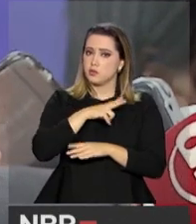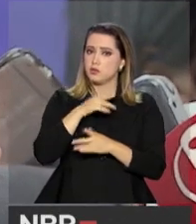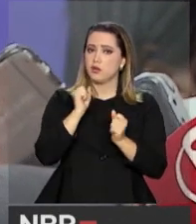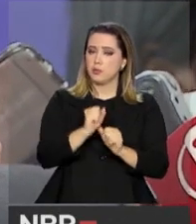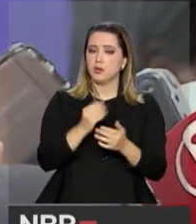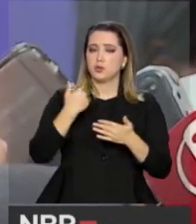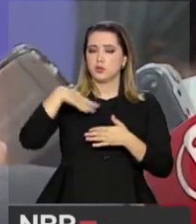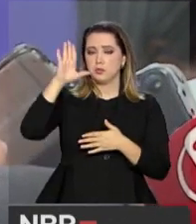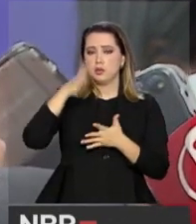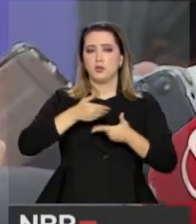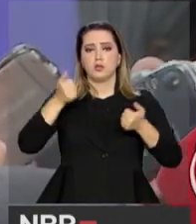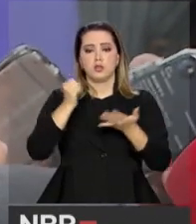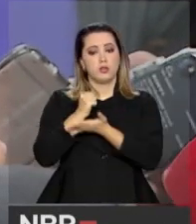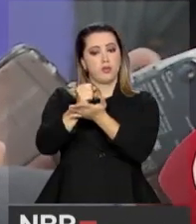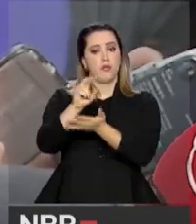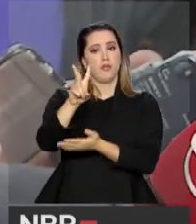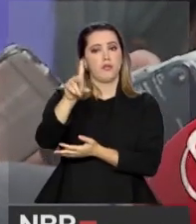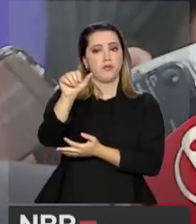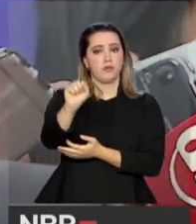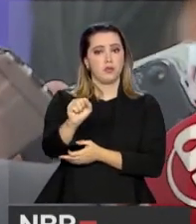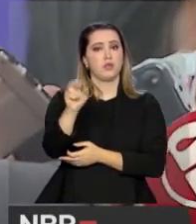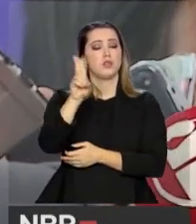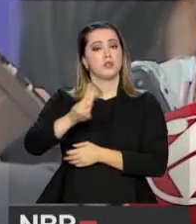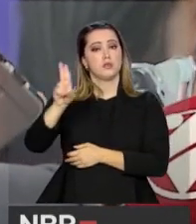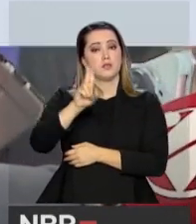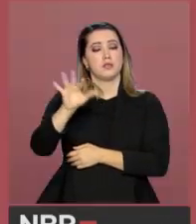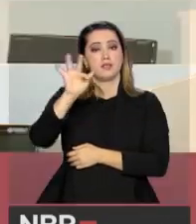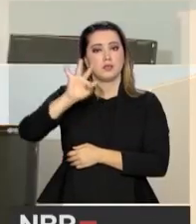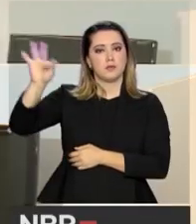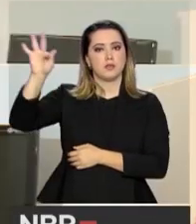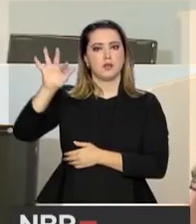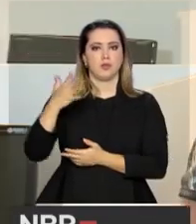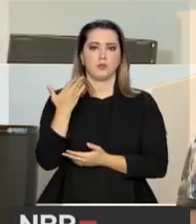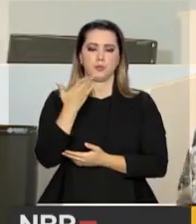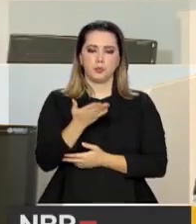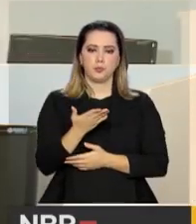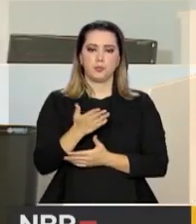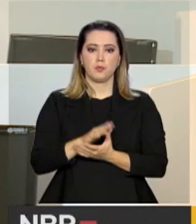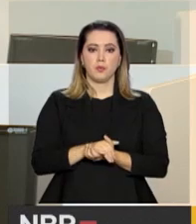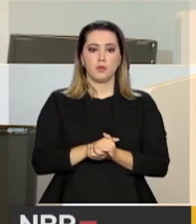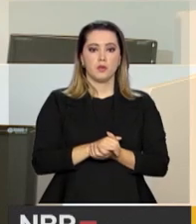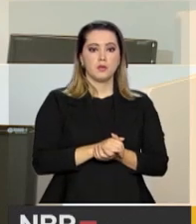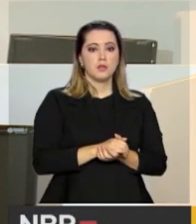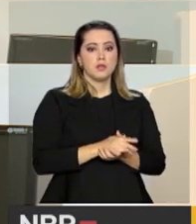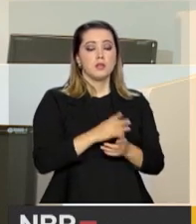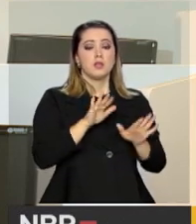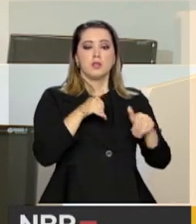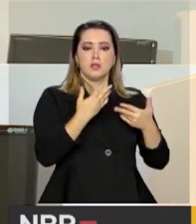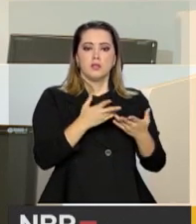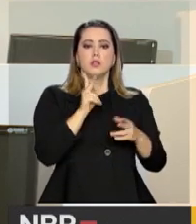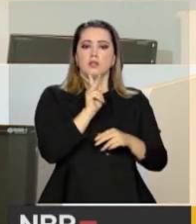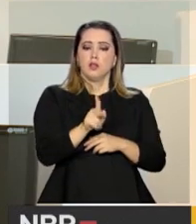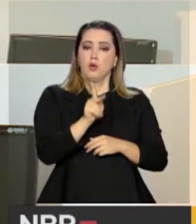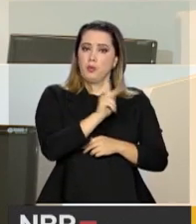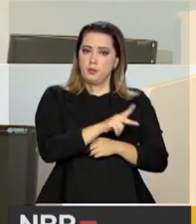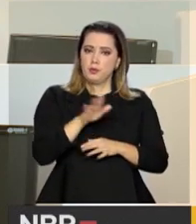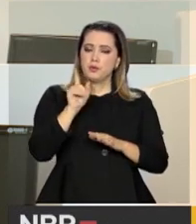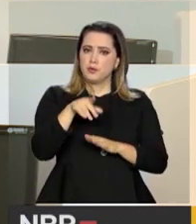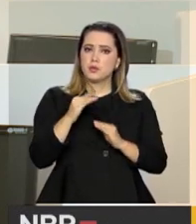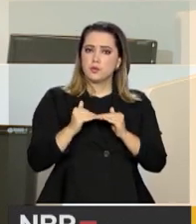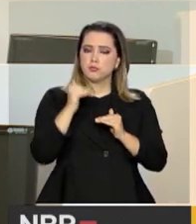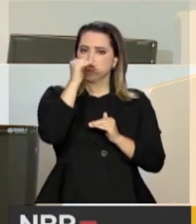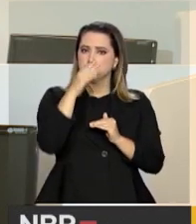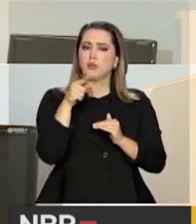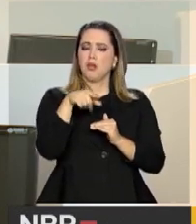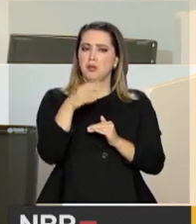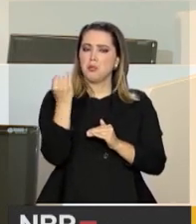oferta e ampliando de vagas nas universidades federais. Então, professor, um salto exponencial, né? A gente tem aqui dados